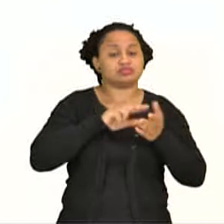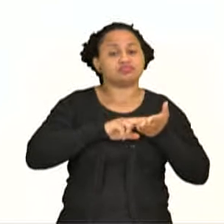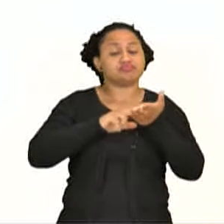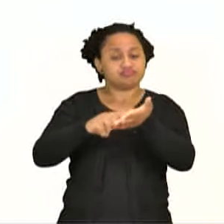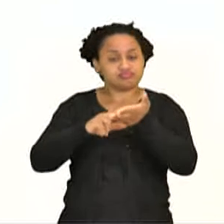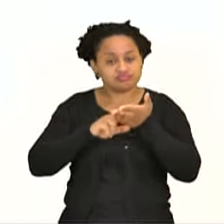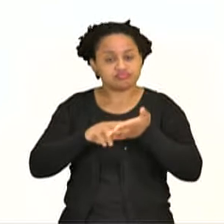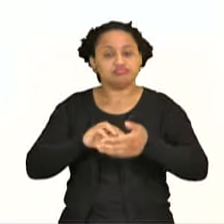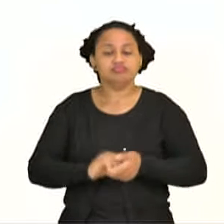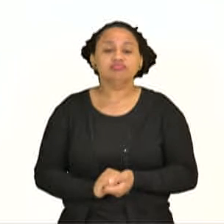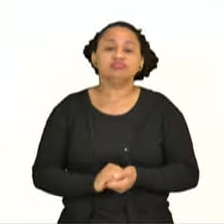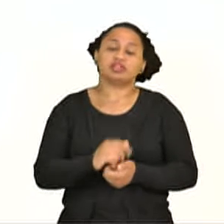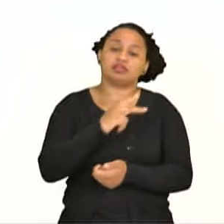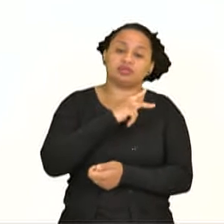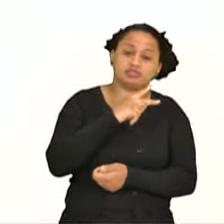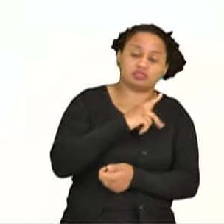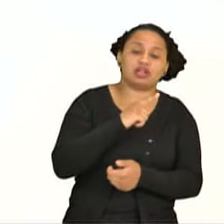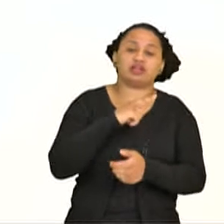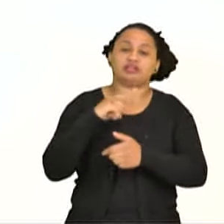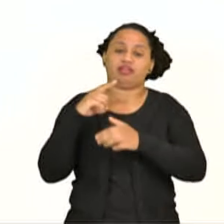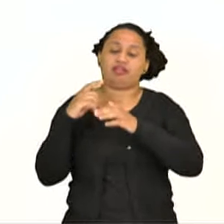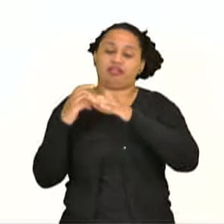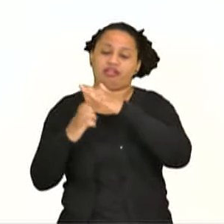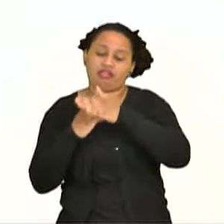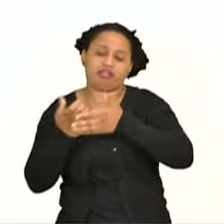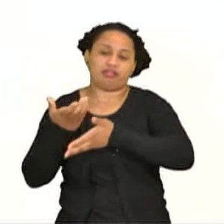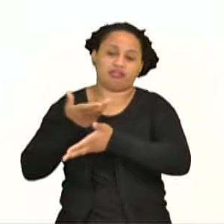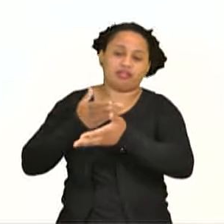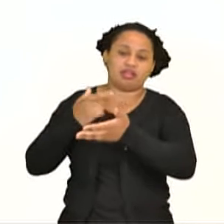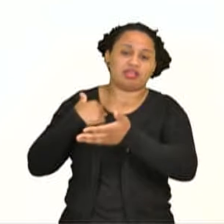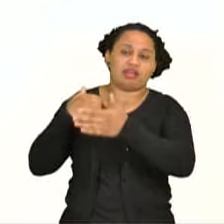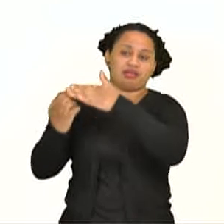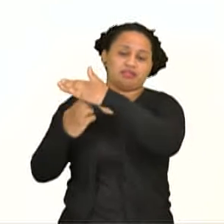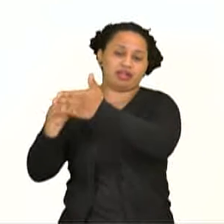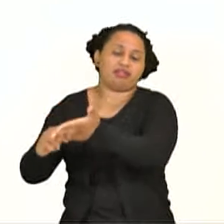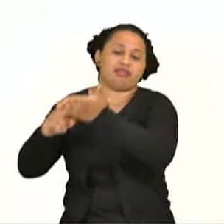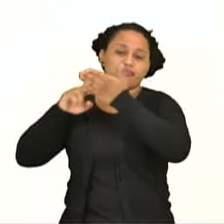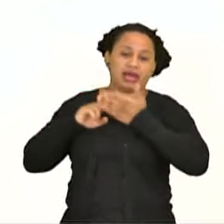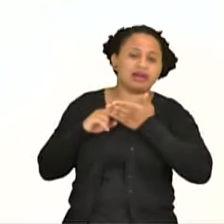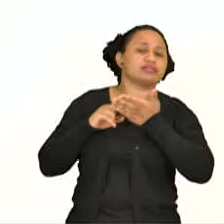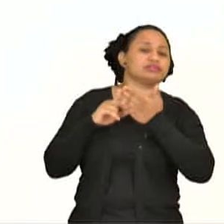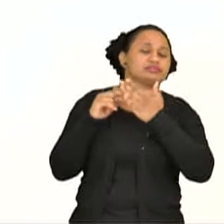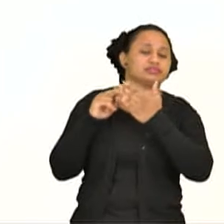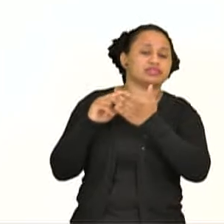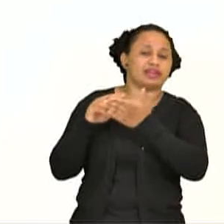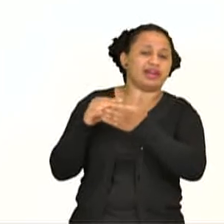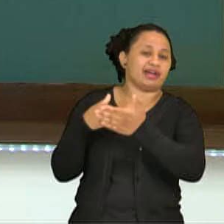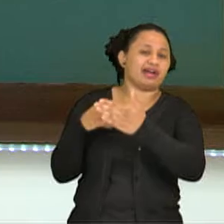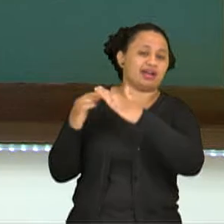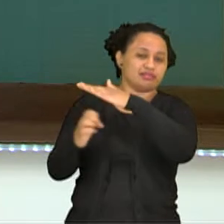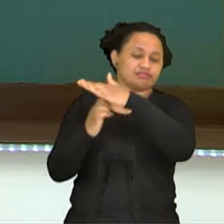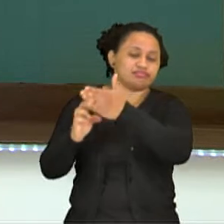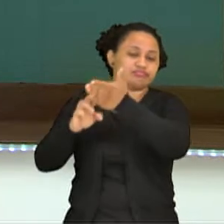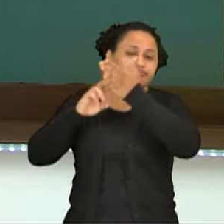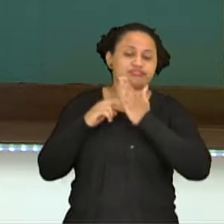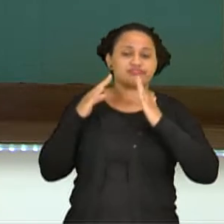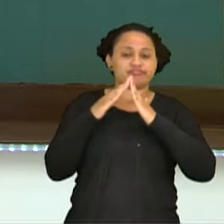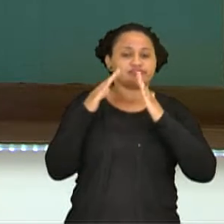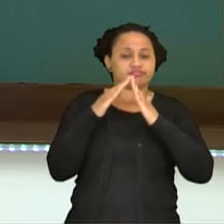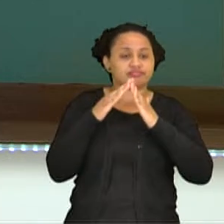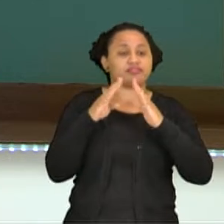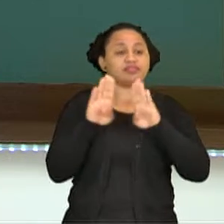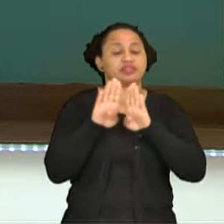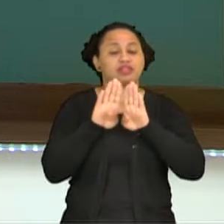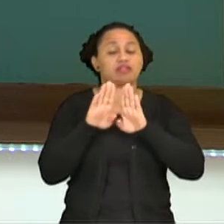Então tem a carta pessoal, a carta comercial, que é recebida, né? Às vezes vocês até recebem de empresas na sua casa. Tem